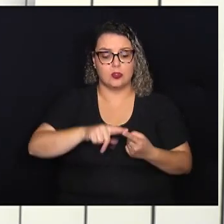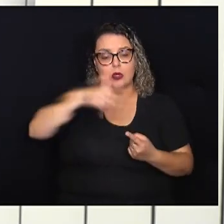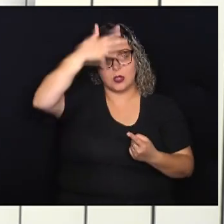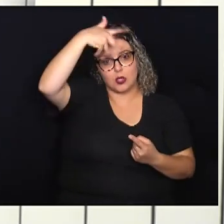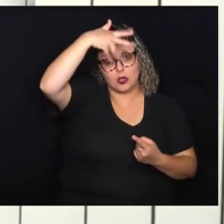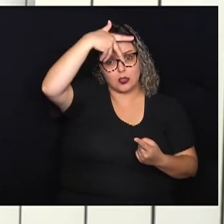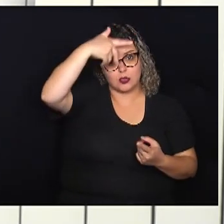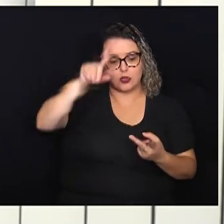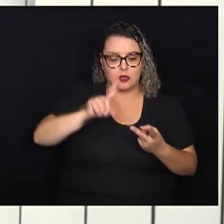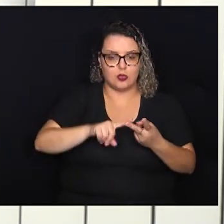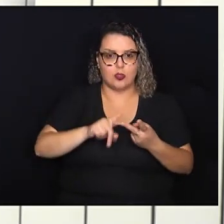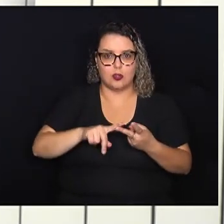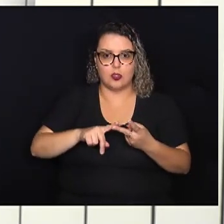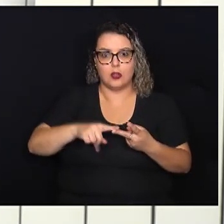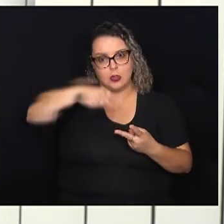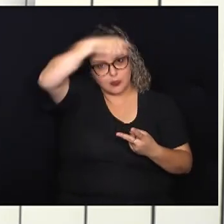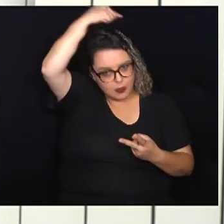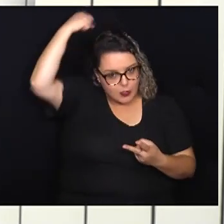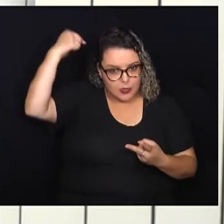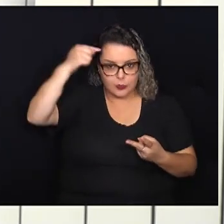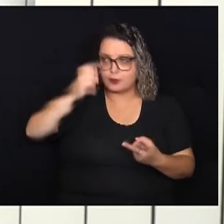Farmadique e Paulo Gaspar.